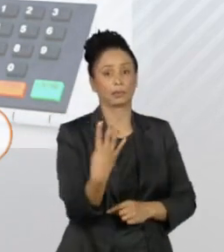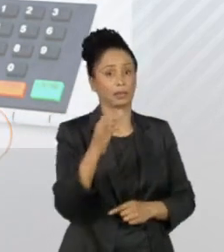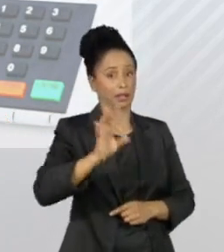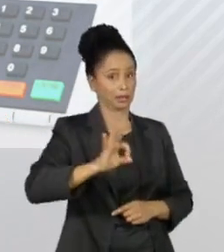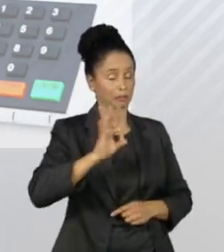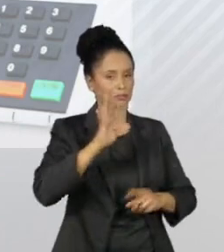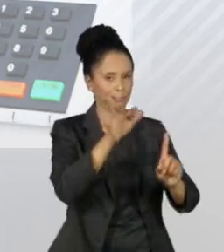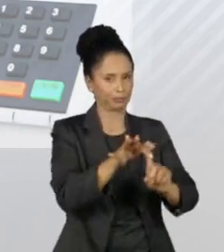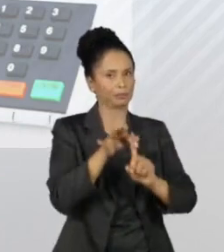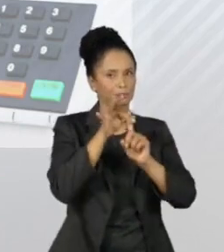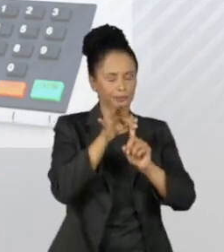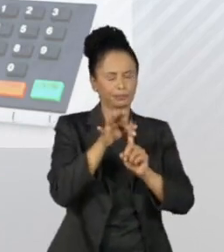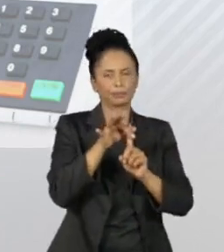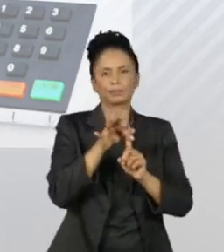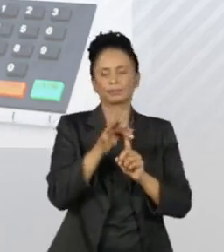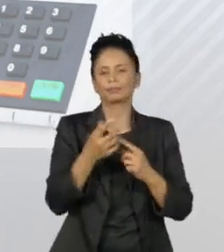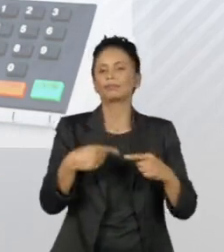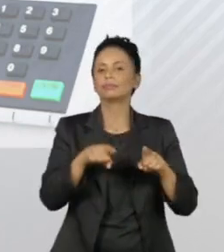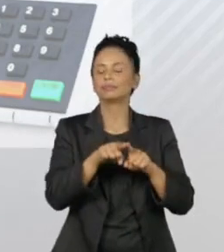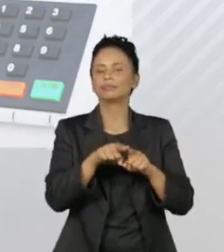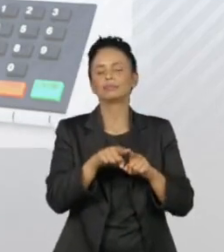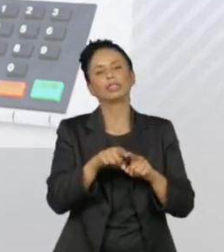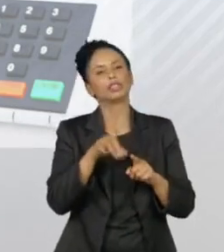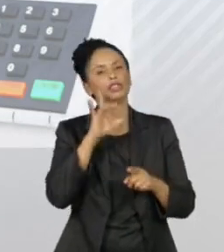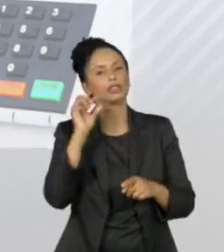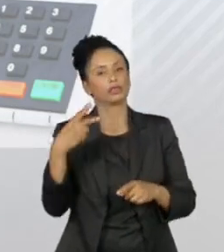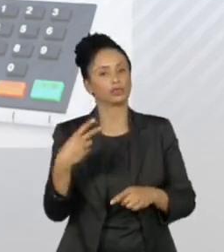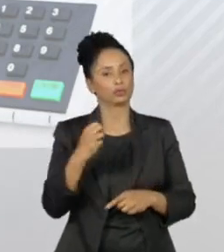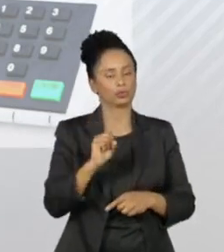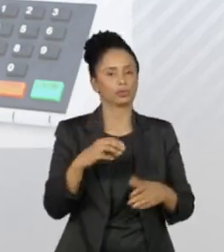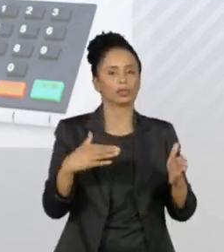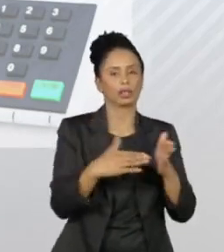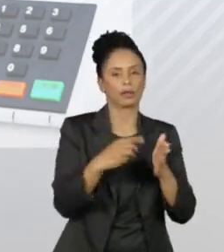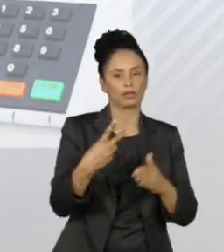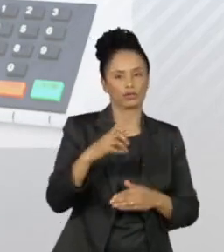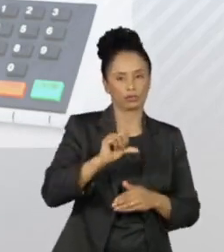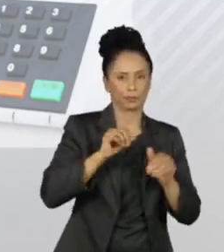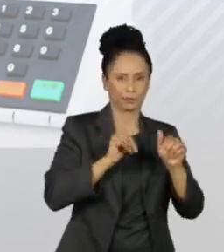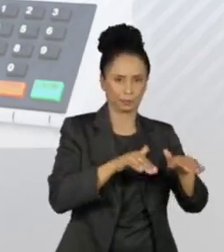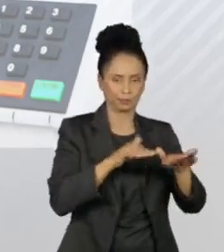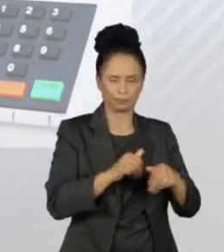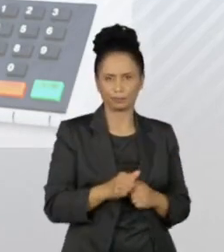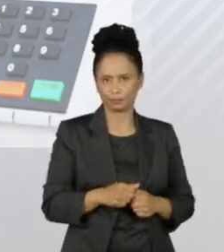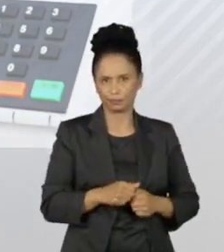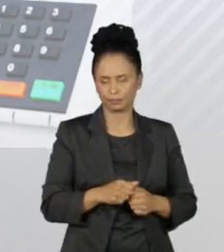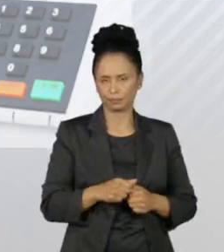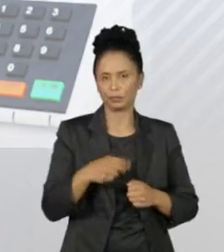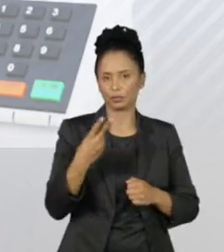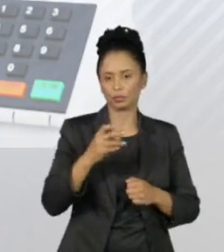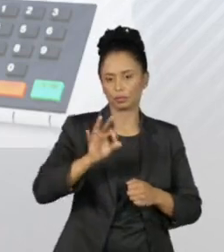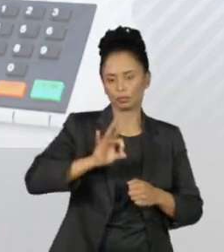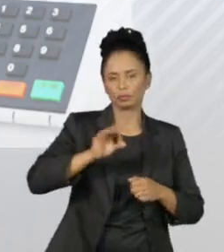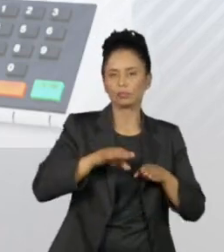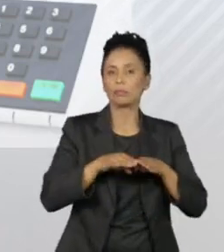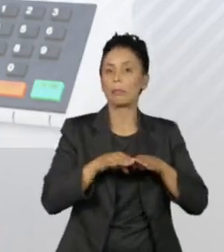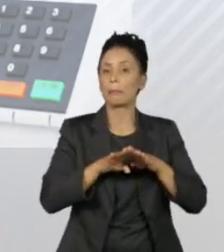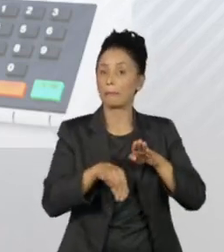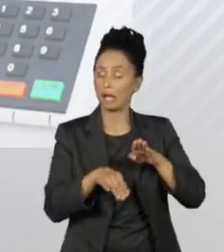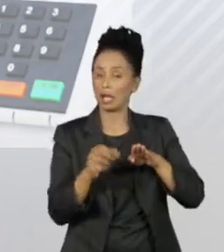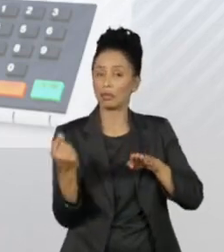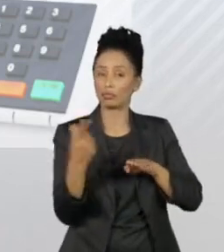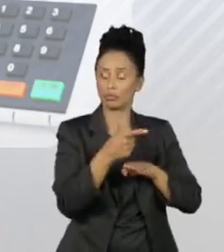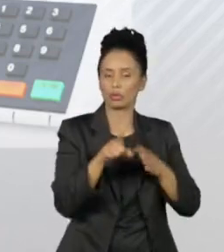na pesquisa mais recente, realizada em 28 e 29 de setembro. Dois pontos percentuais a menos do que nos dois